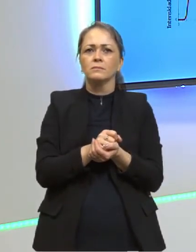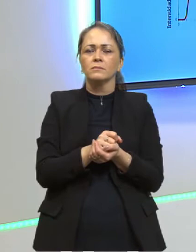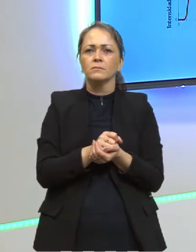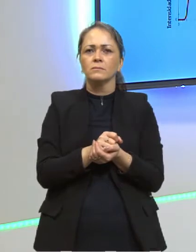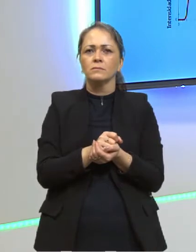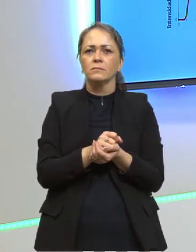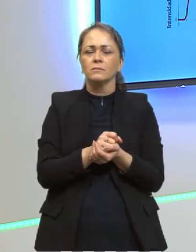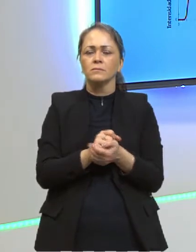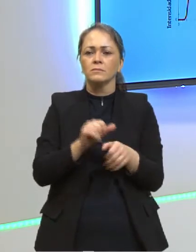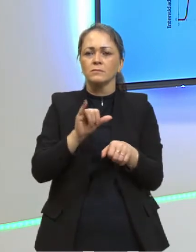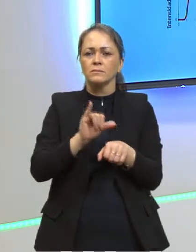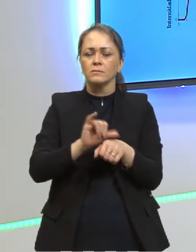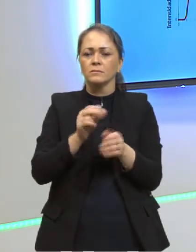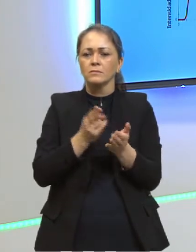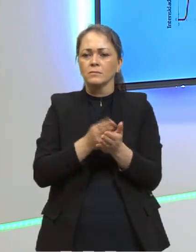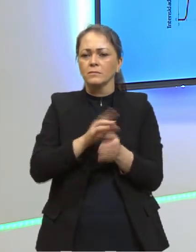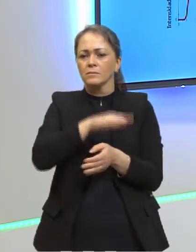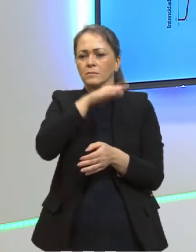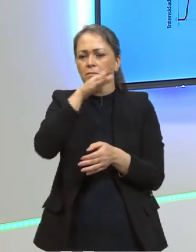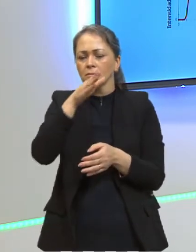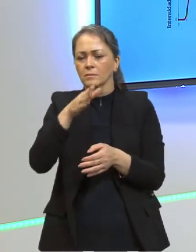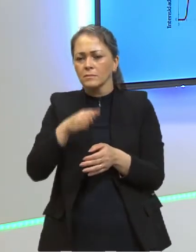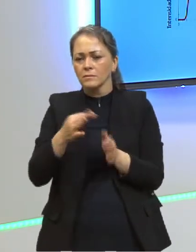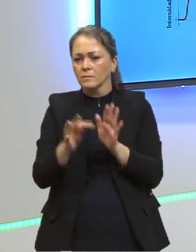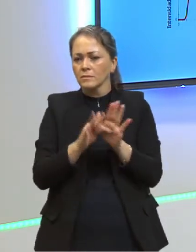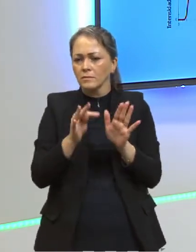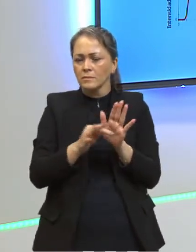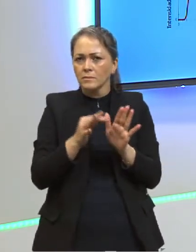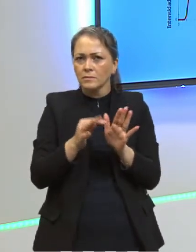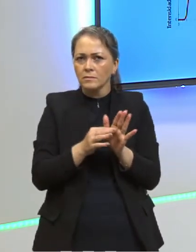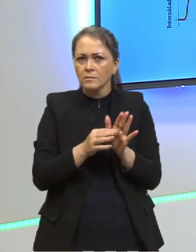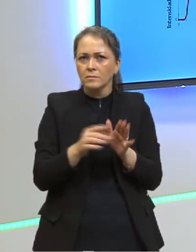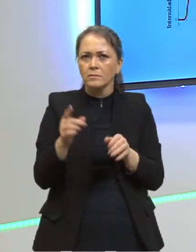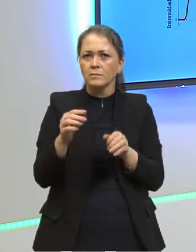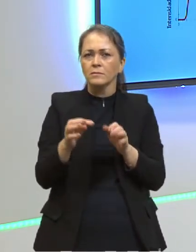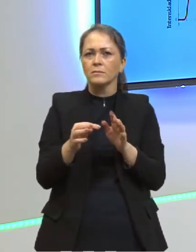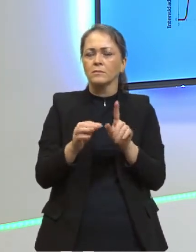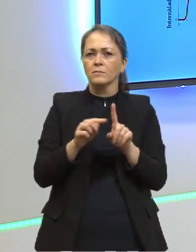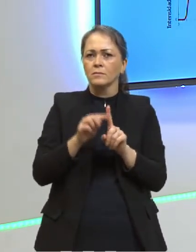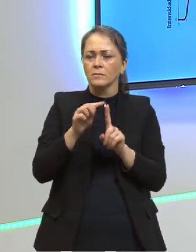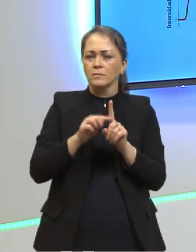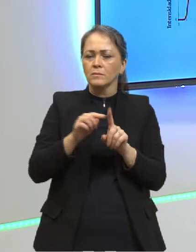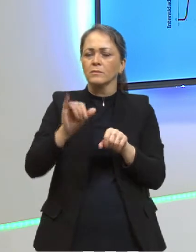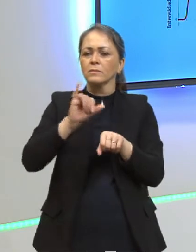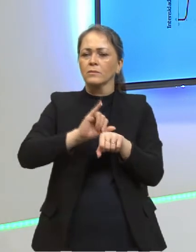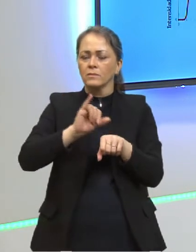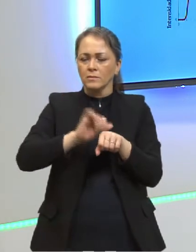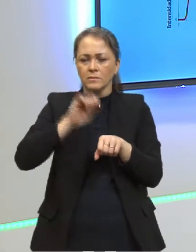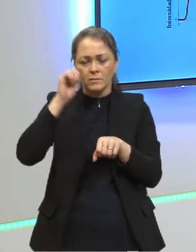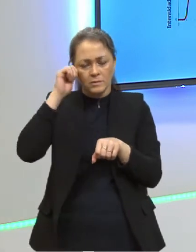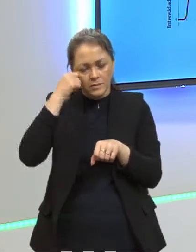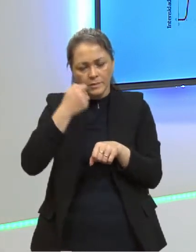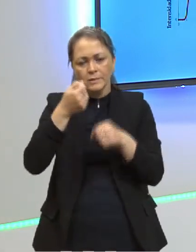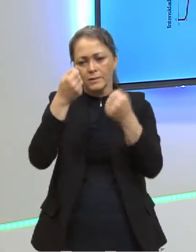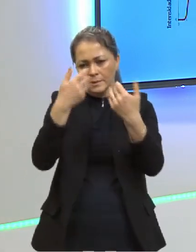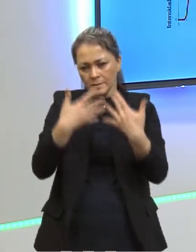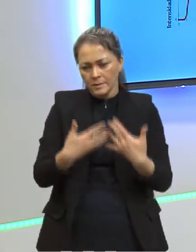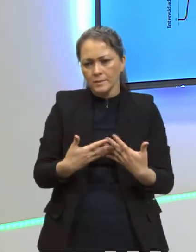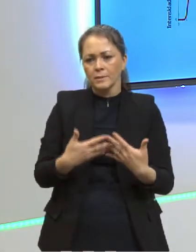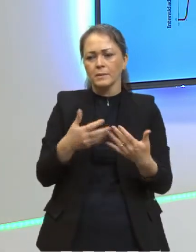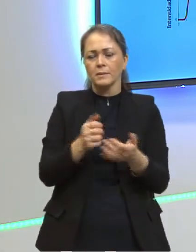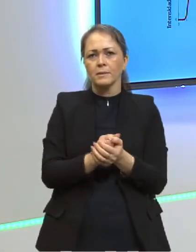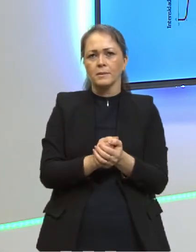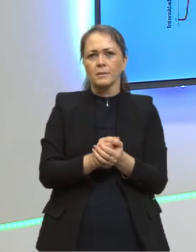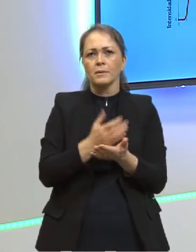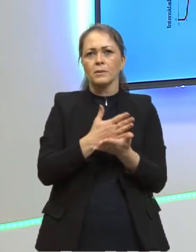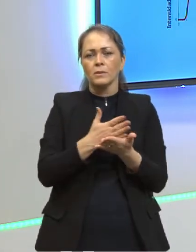um corpo que segue a curva de Planck teórica para uma data de temperatura é chamado de corpo negro, que aí ele explicou o corpo negro e nasceu